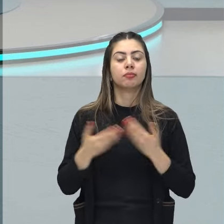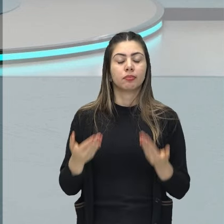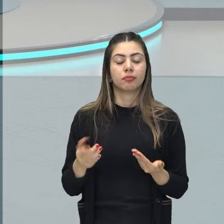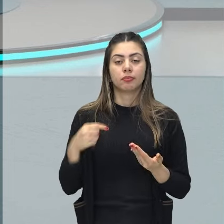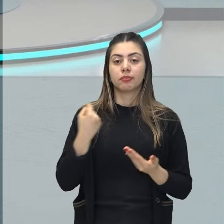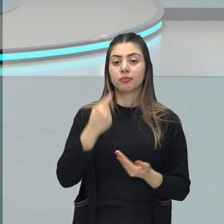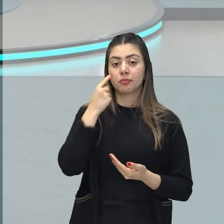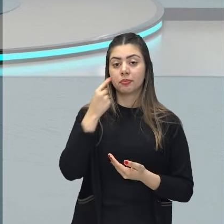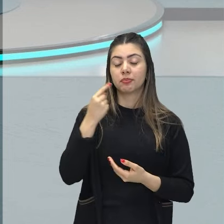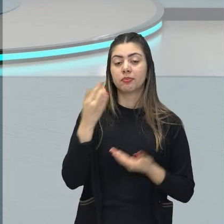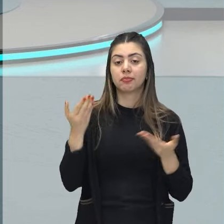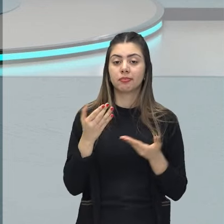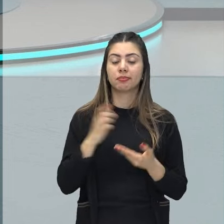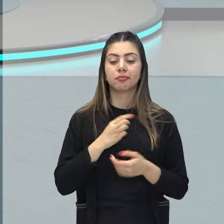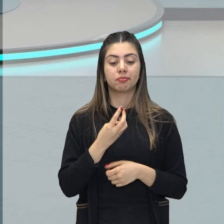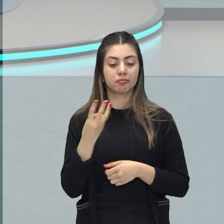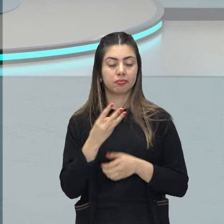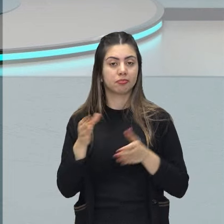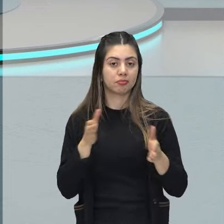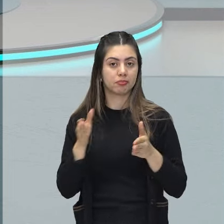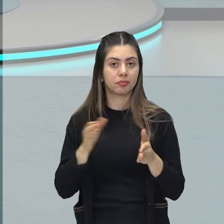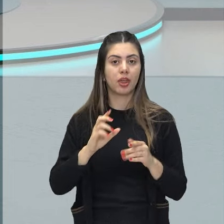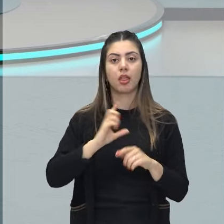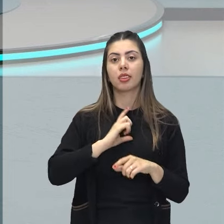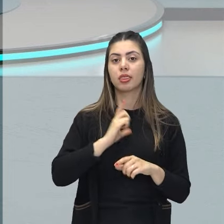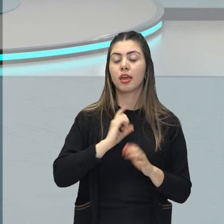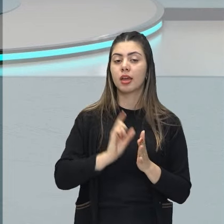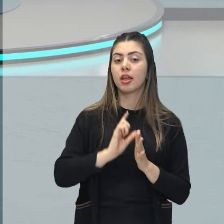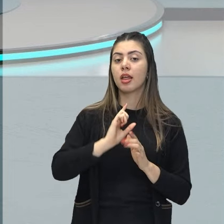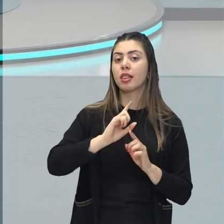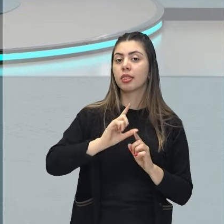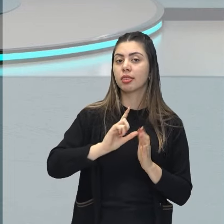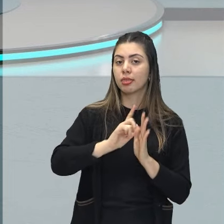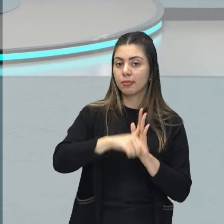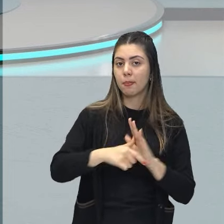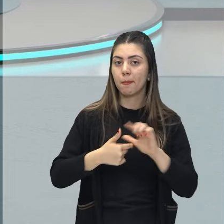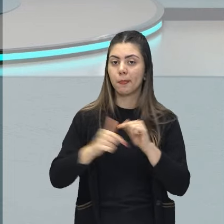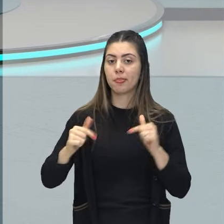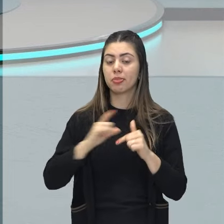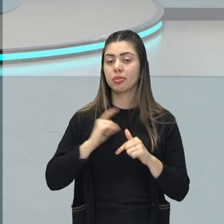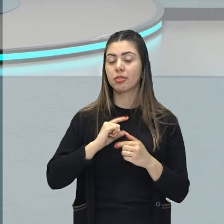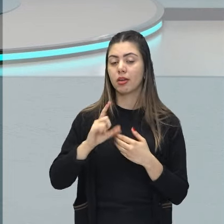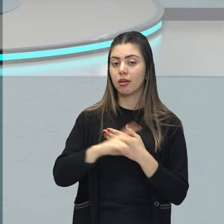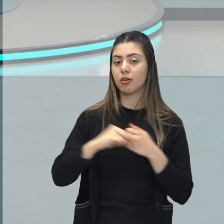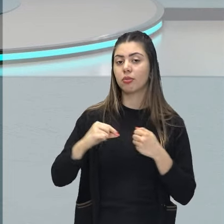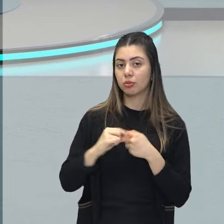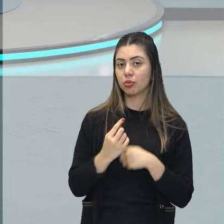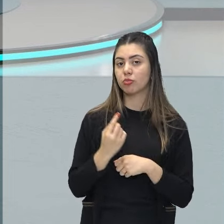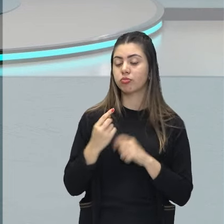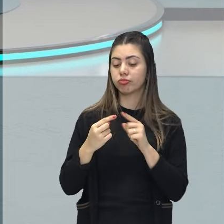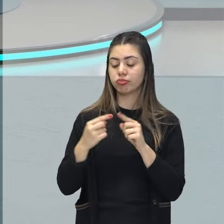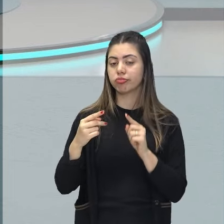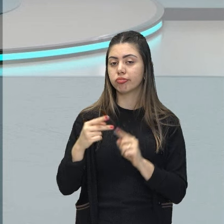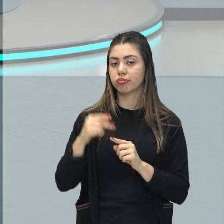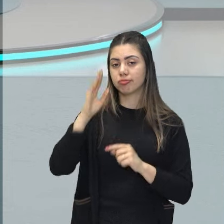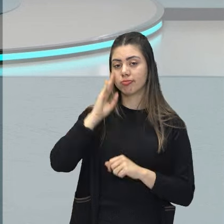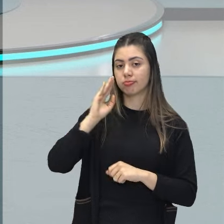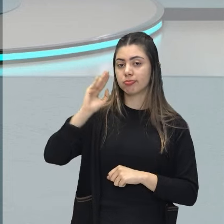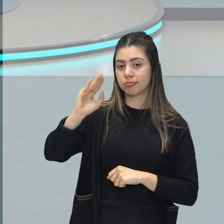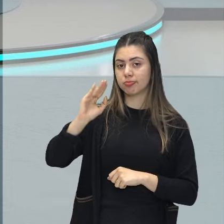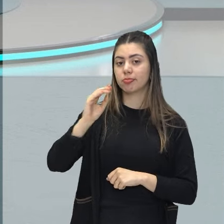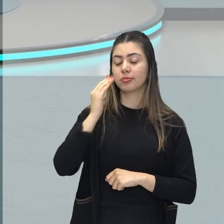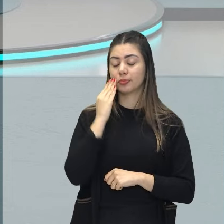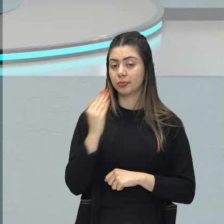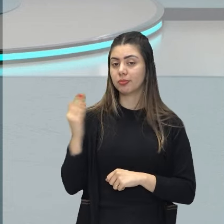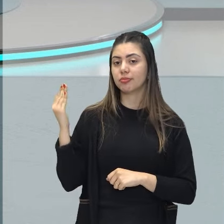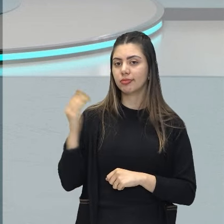nesta terceira fase, no pós-modernismo, nós temos dois autores que se destacam muito. Na escrita de